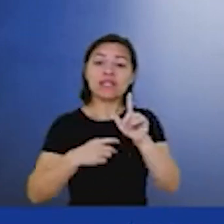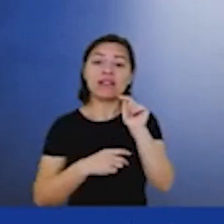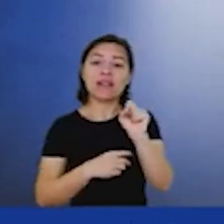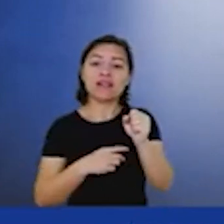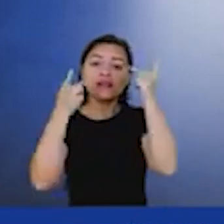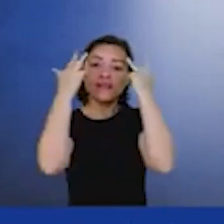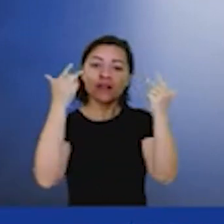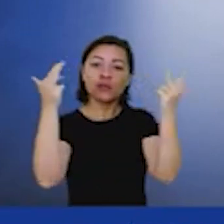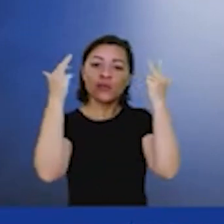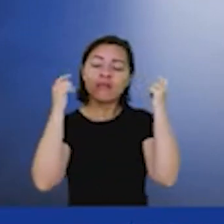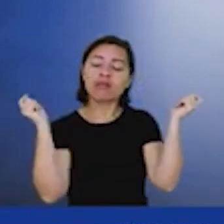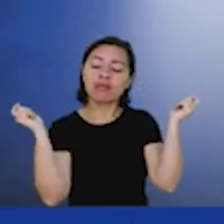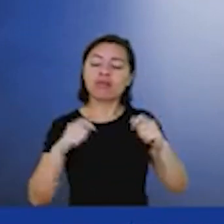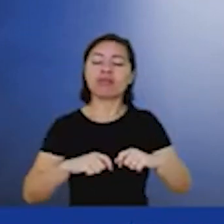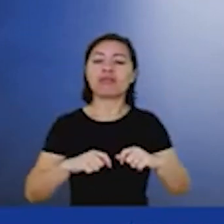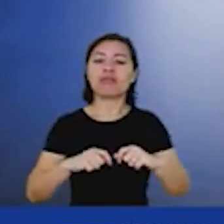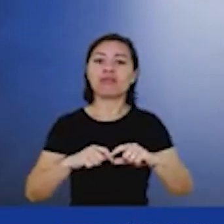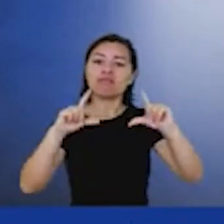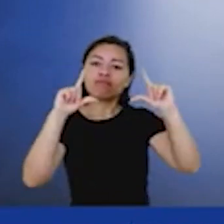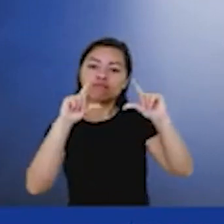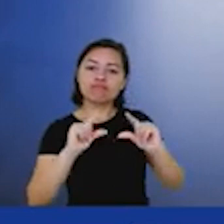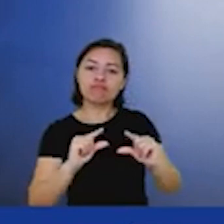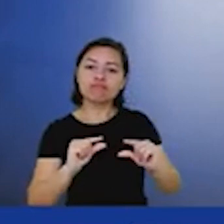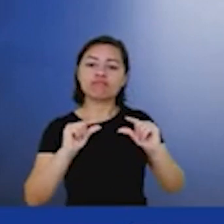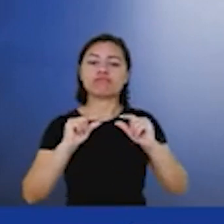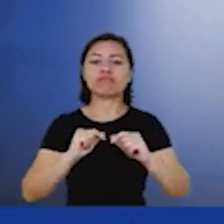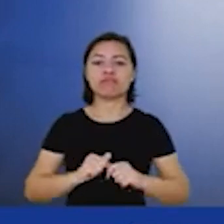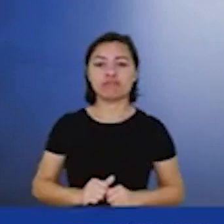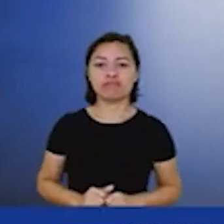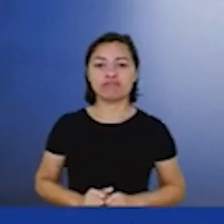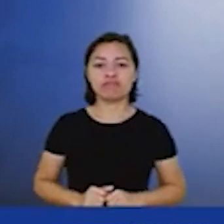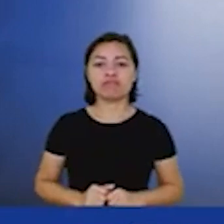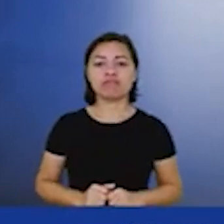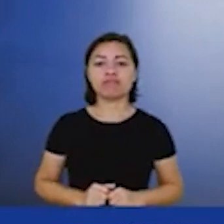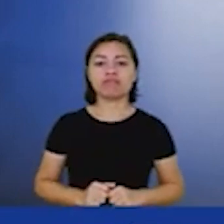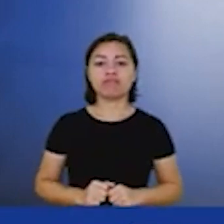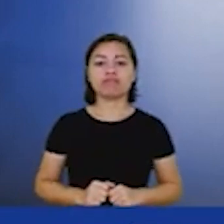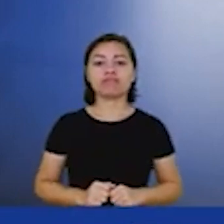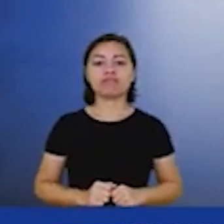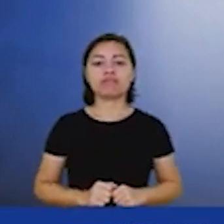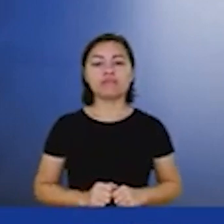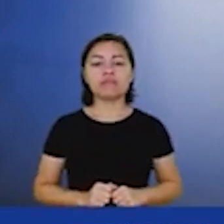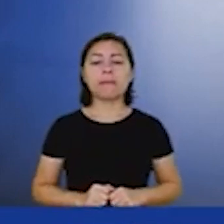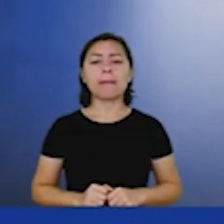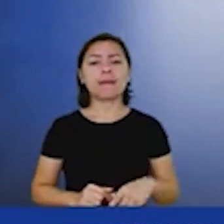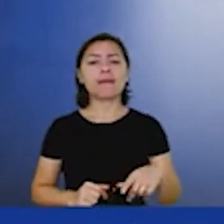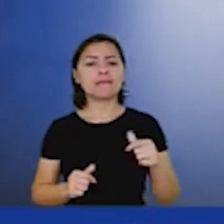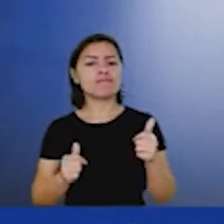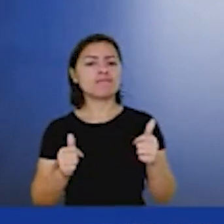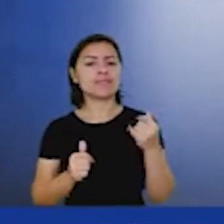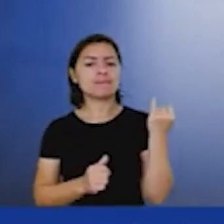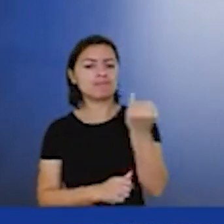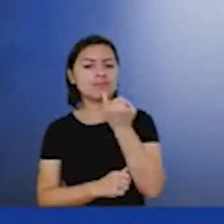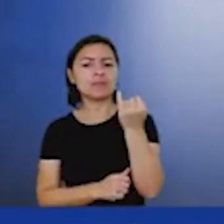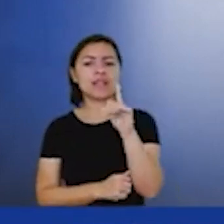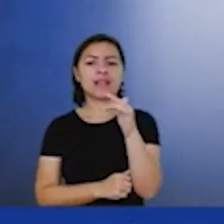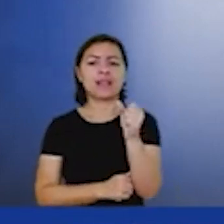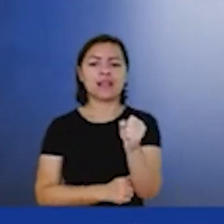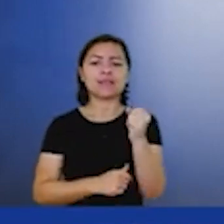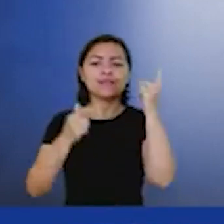na ponta da demanda e aí tem um desafio bem importante no gás natural